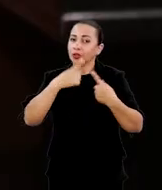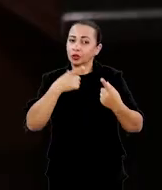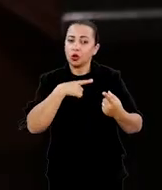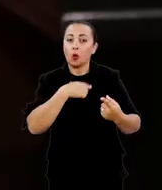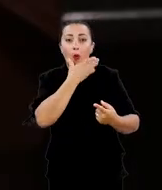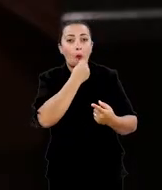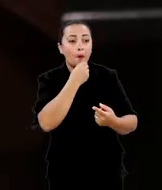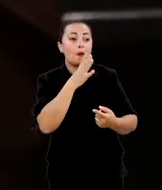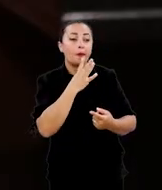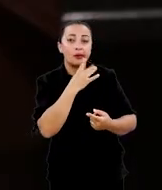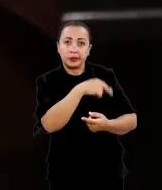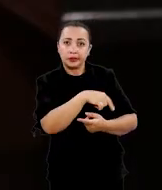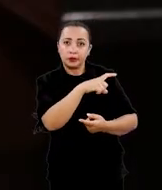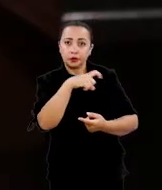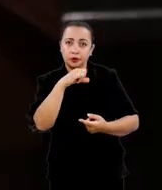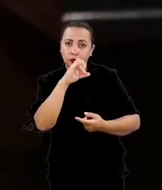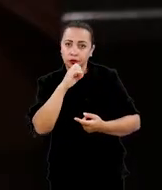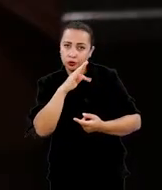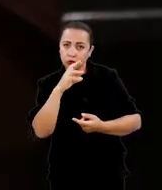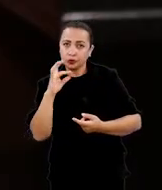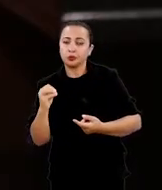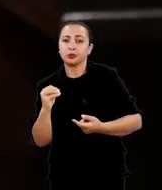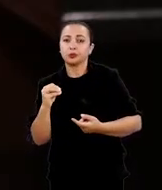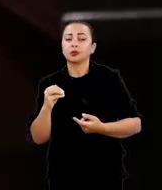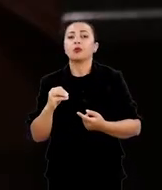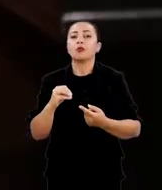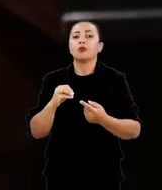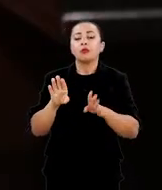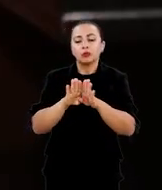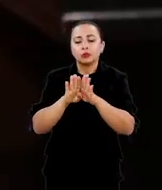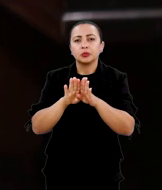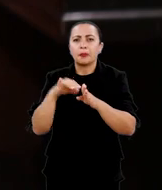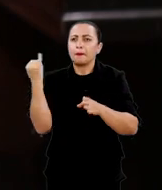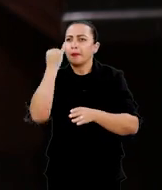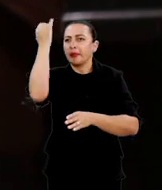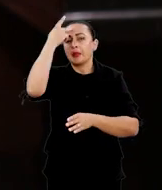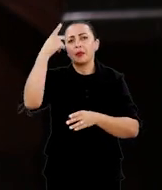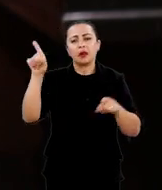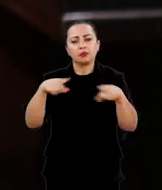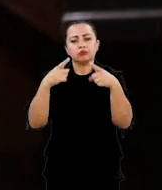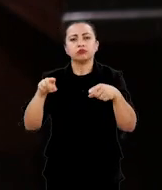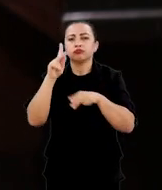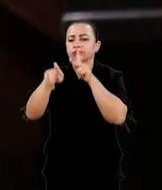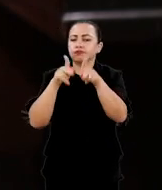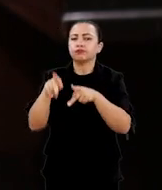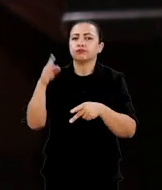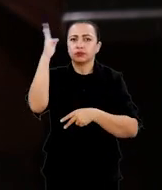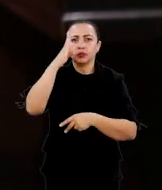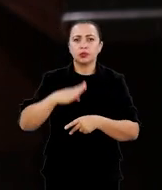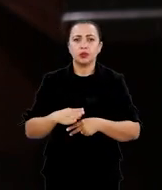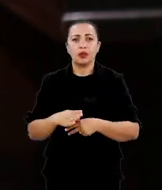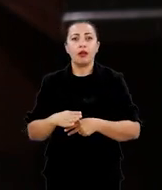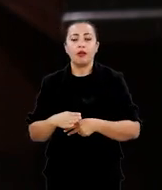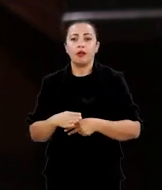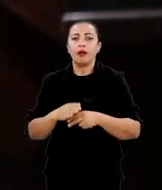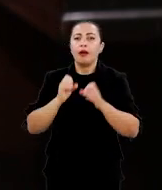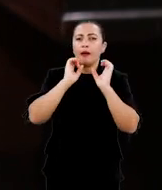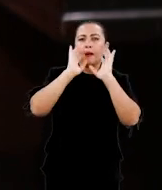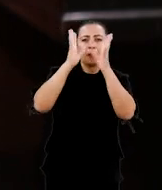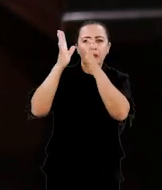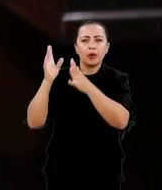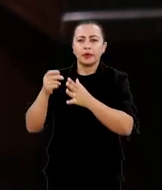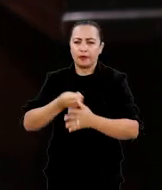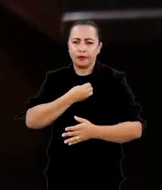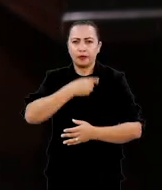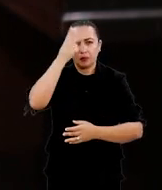Apesar dele ser um cara conhecido enquanto nome importante para a música popular brasileira, os dados biográficos dele,